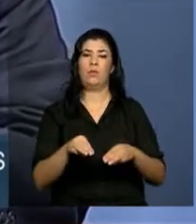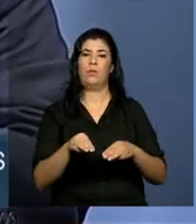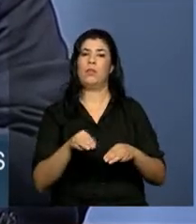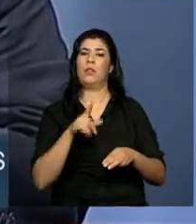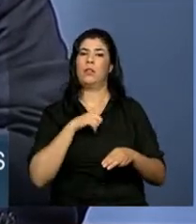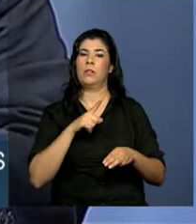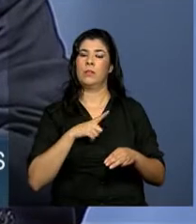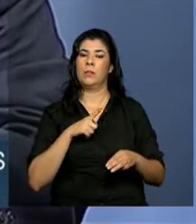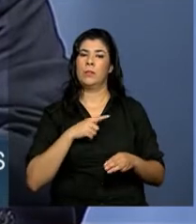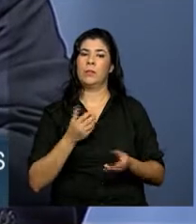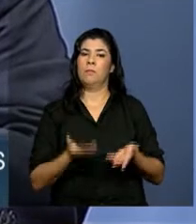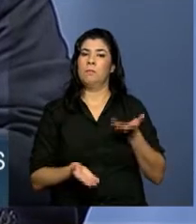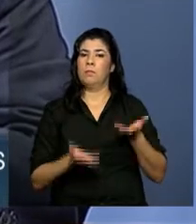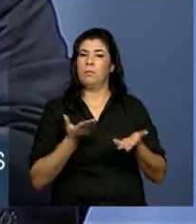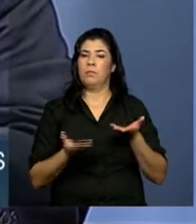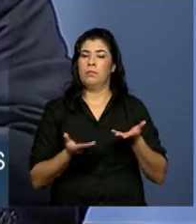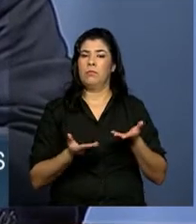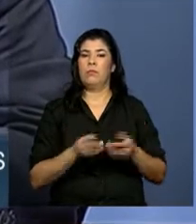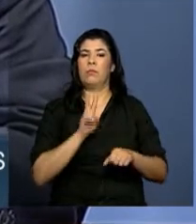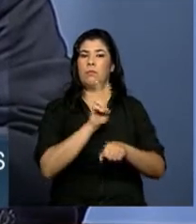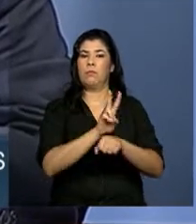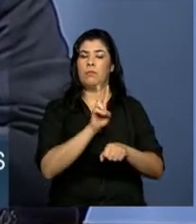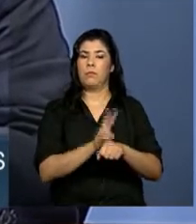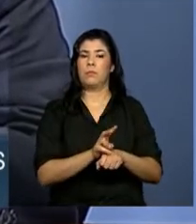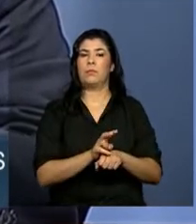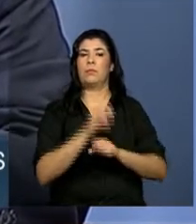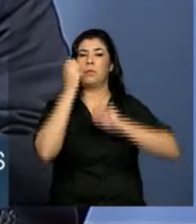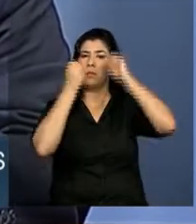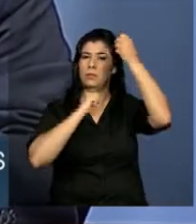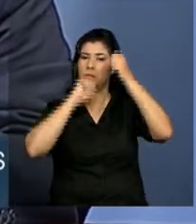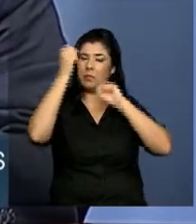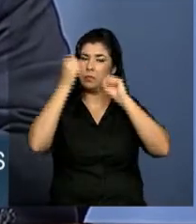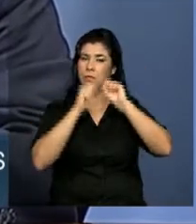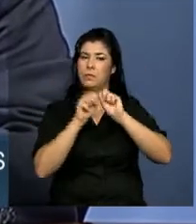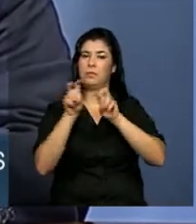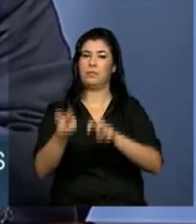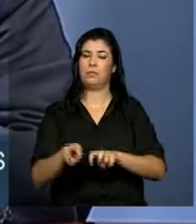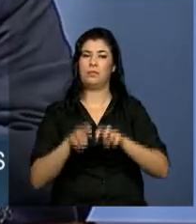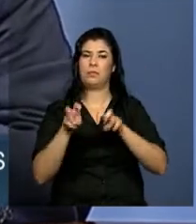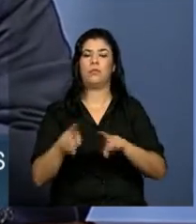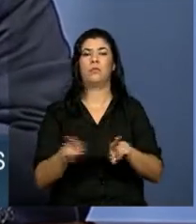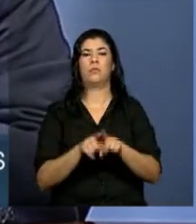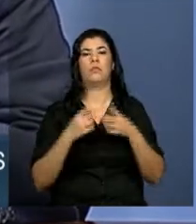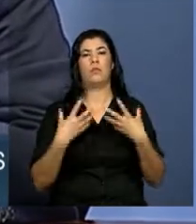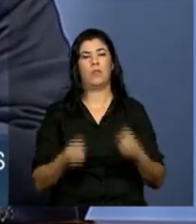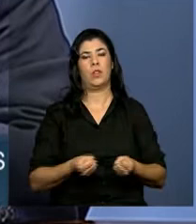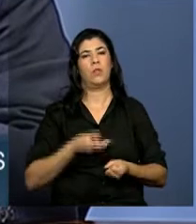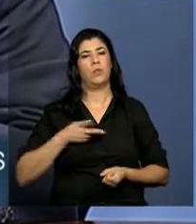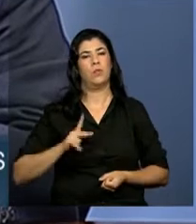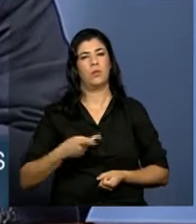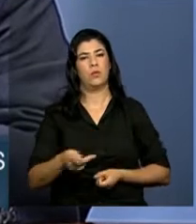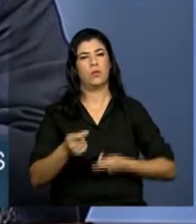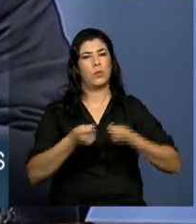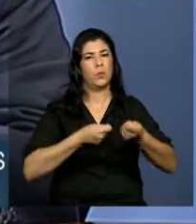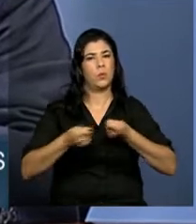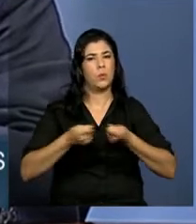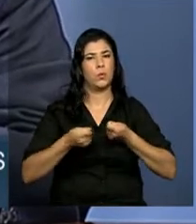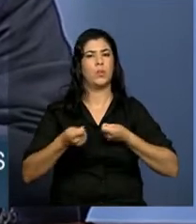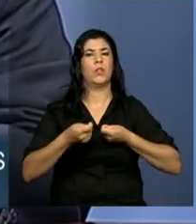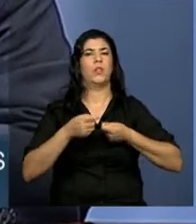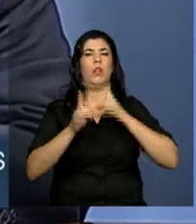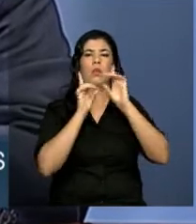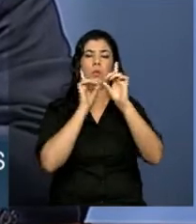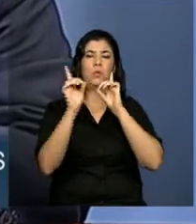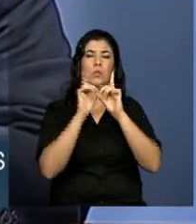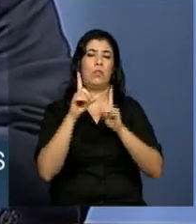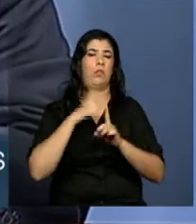atenda às necessidades não só do setor agrícola, mas também da indústria. E vamos continuar a negociar, a conversar e ter